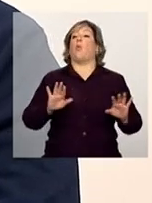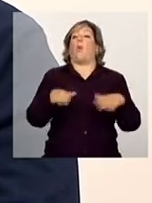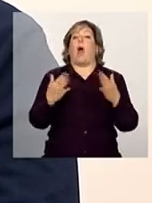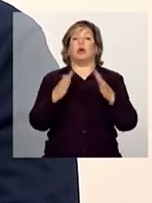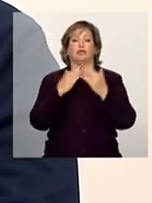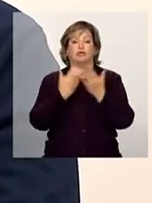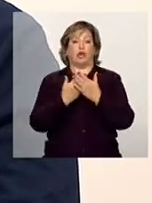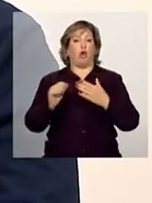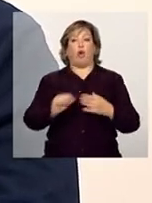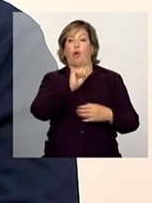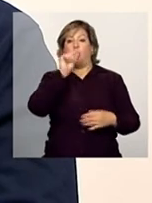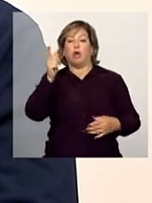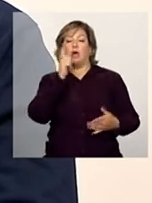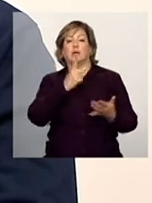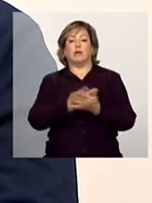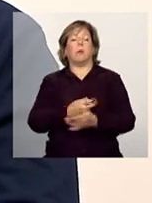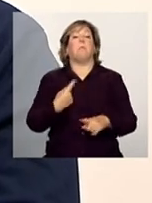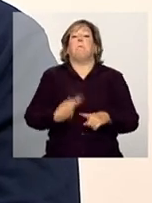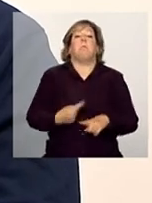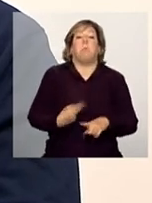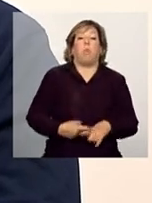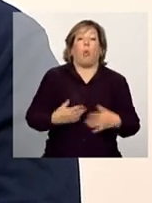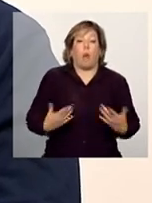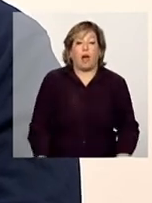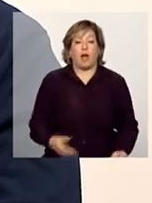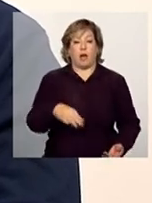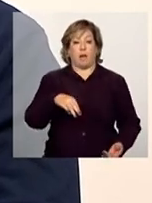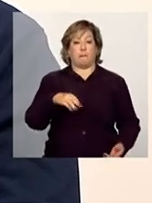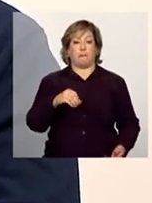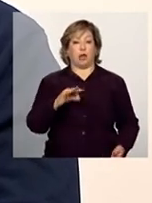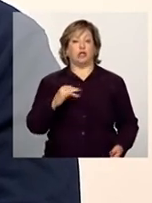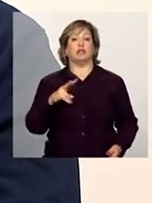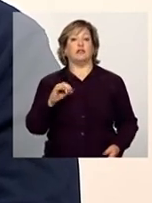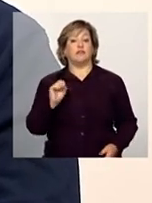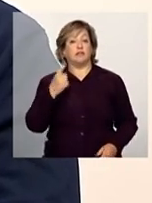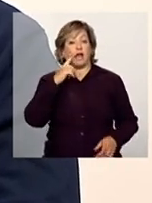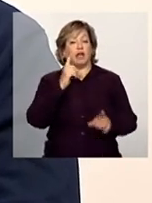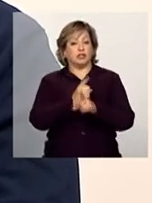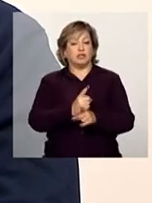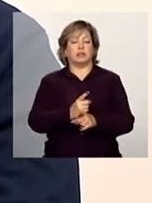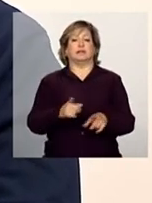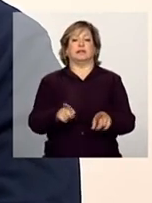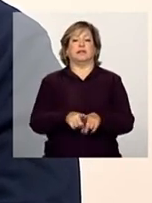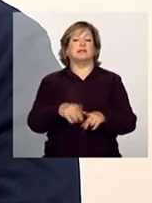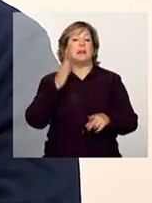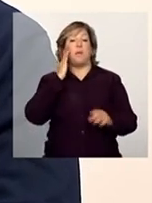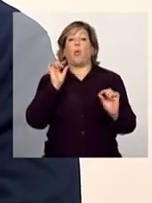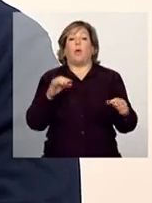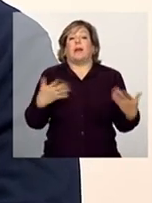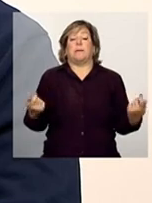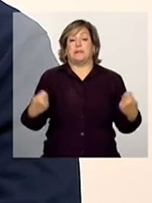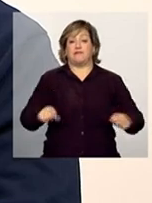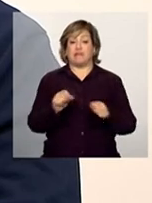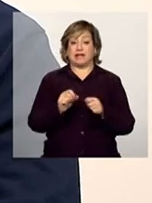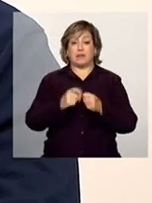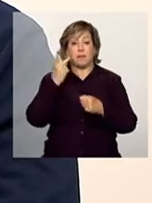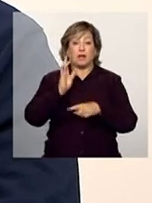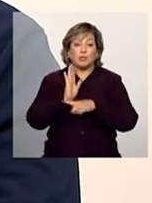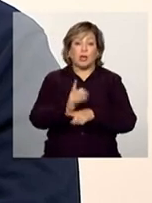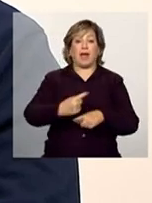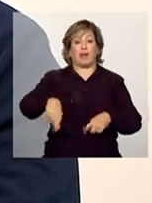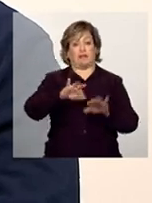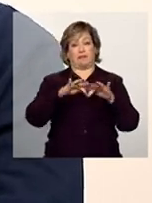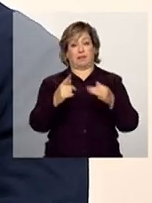baixa assiduidade, quais são os motivos apontados, para ver que intervenções são necessárias para atender essas famílias que estão com